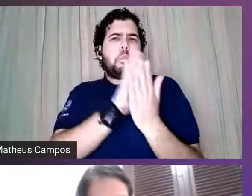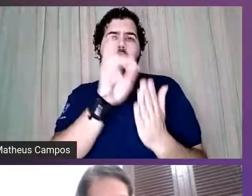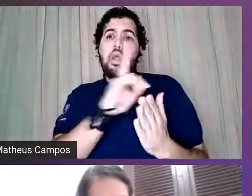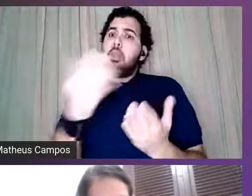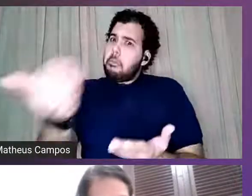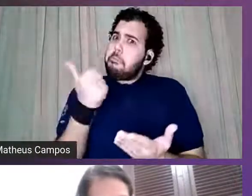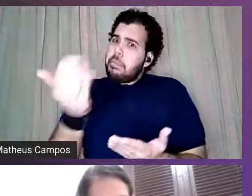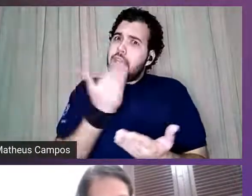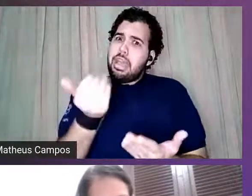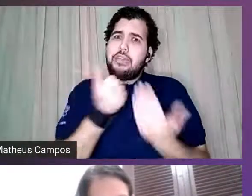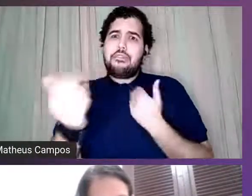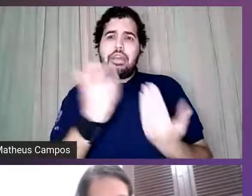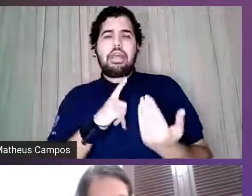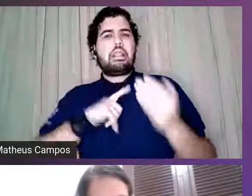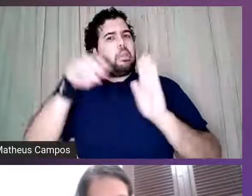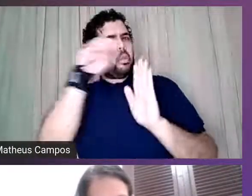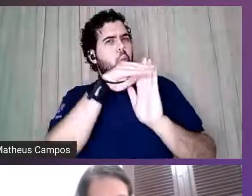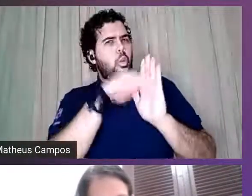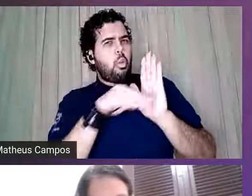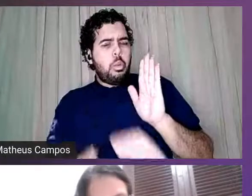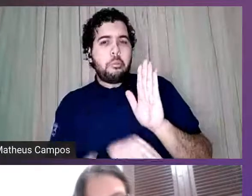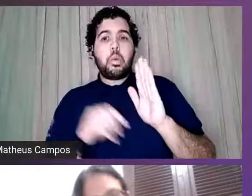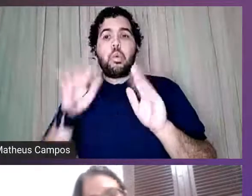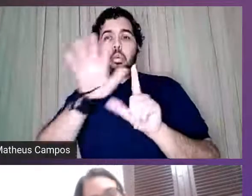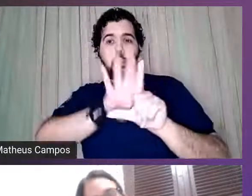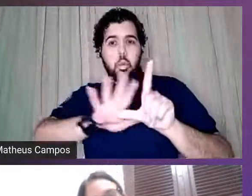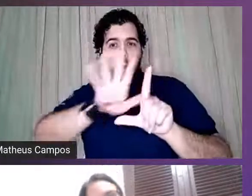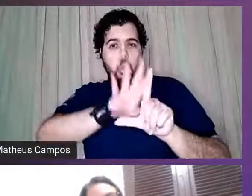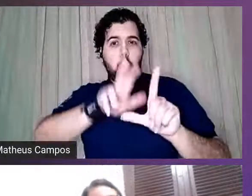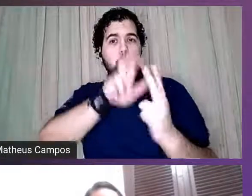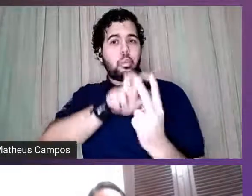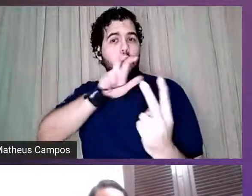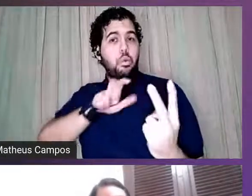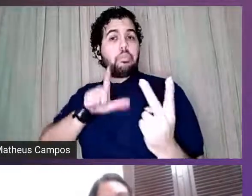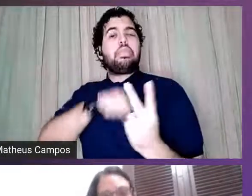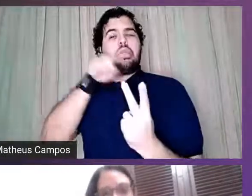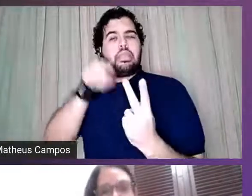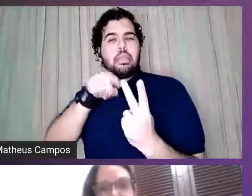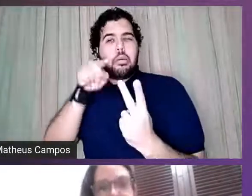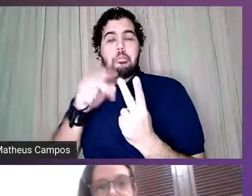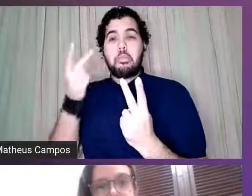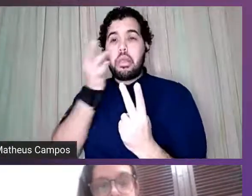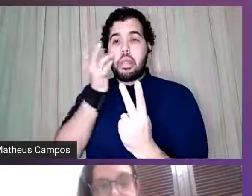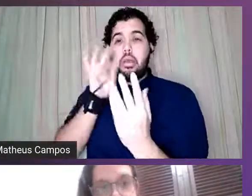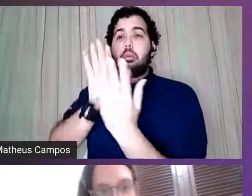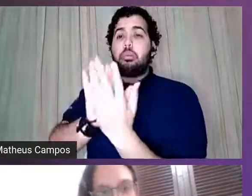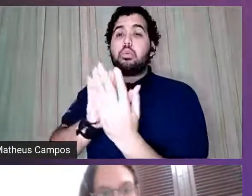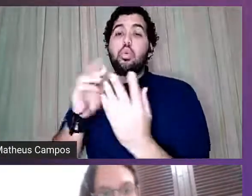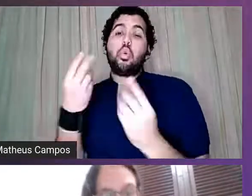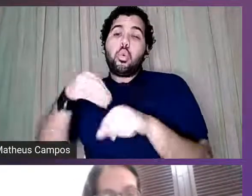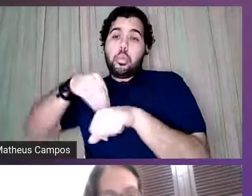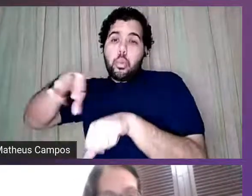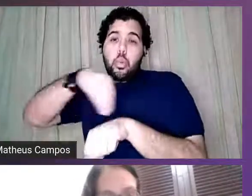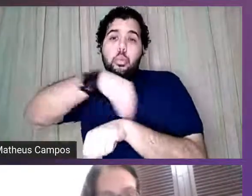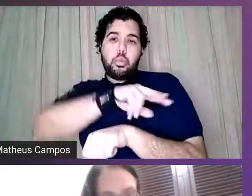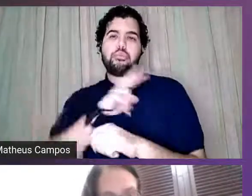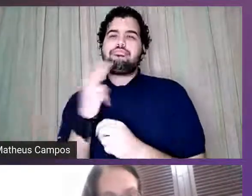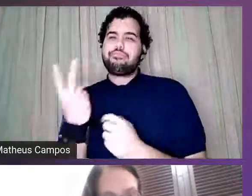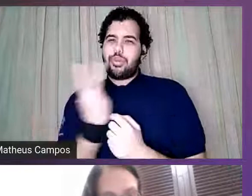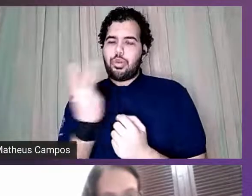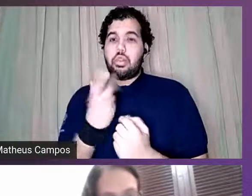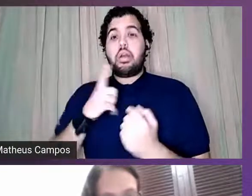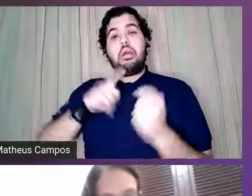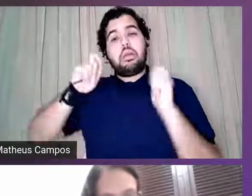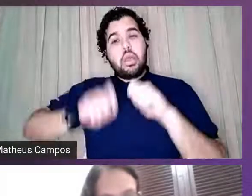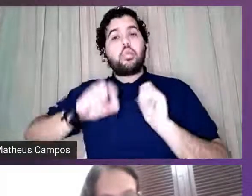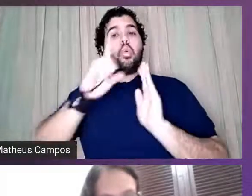programação virtual, mas a gente está começando a voltar com as atividades presenciais, agora que os decretos estão dando